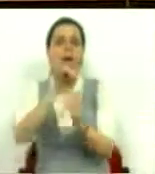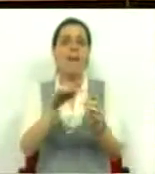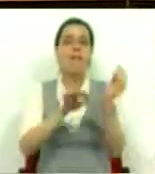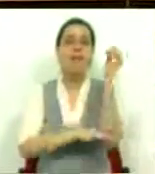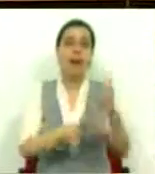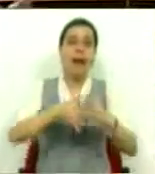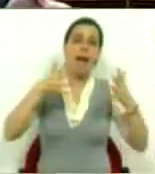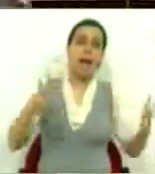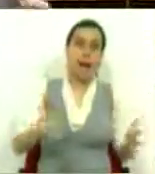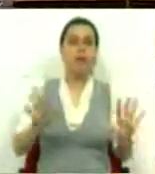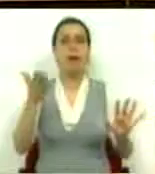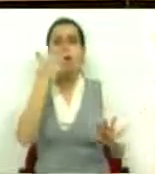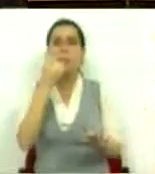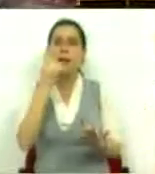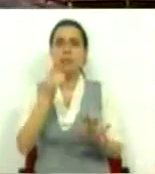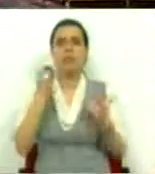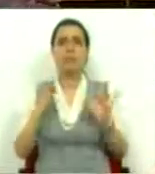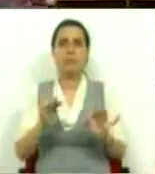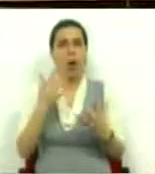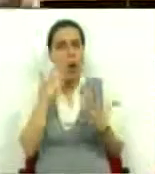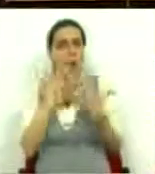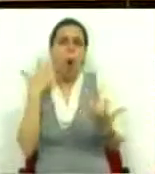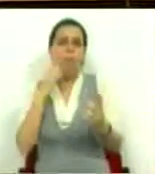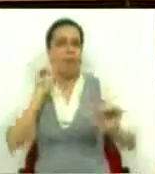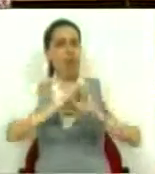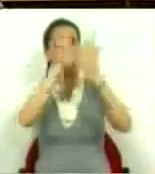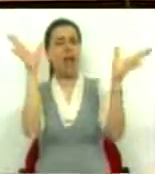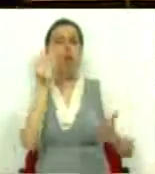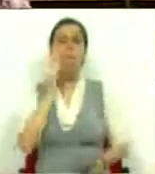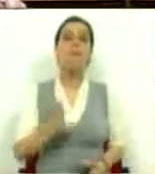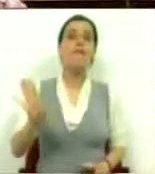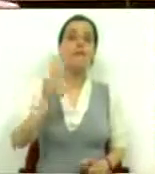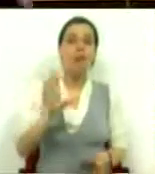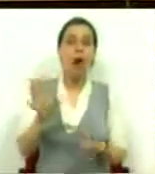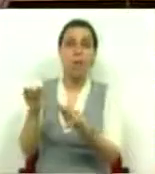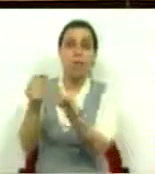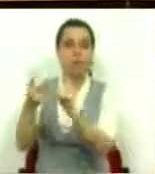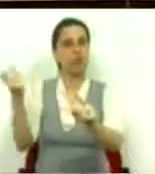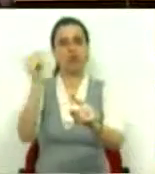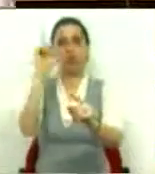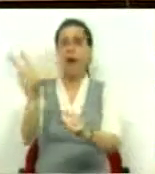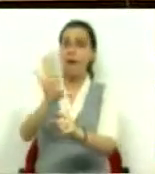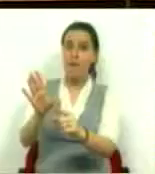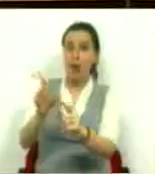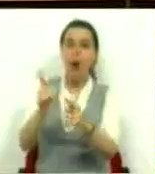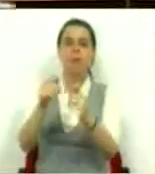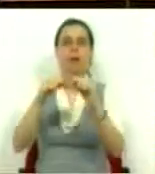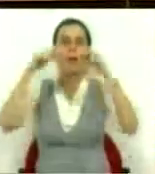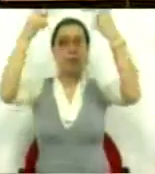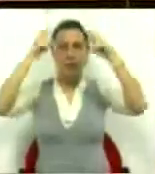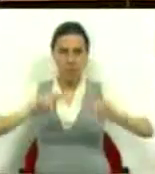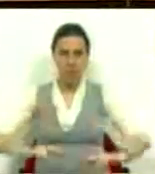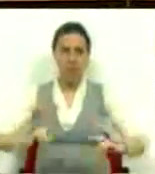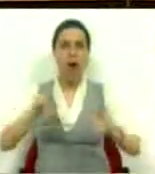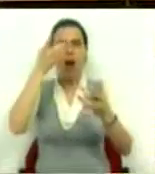freguesias muito grandes, parece uma coisa absolutamente óbvia. O modo como é que não. O modo administrativo, de cima para baixo,